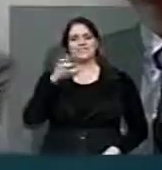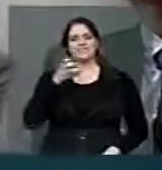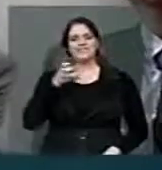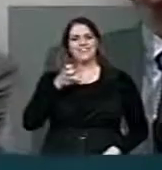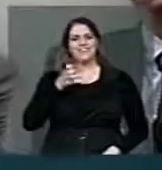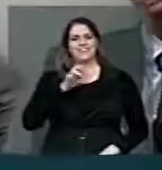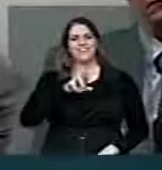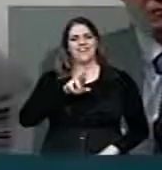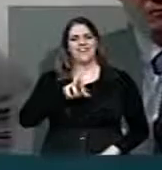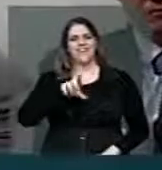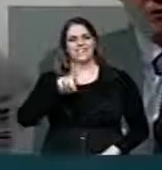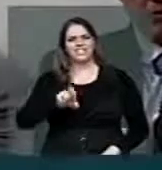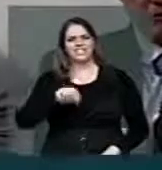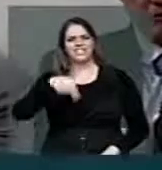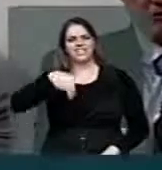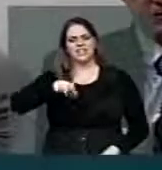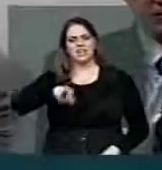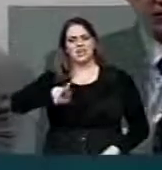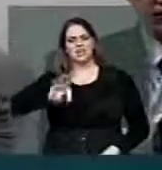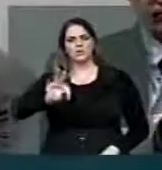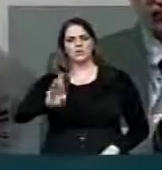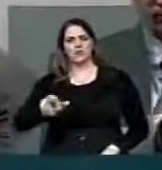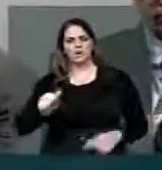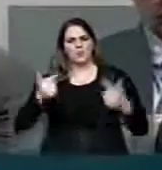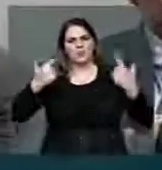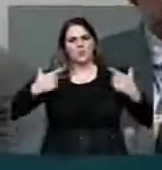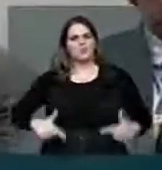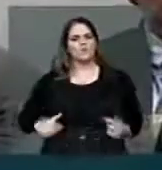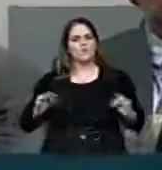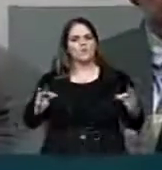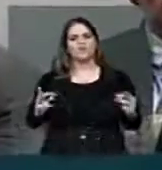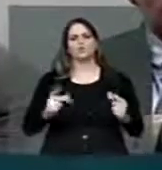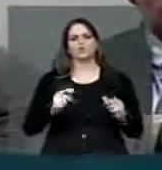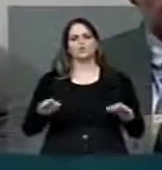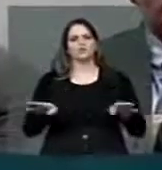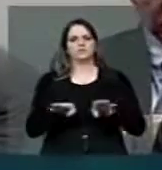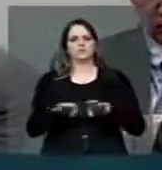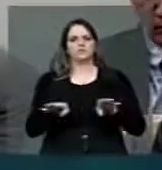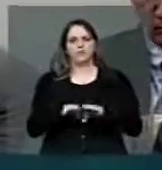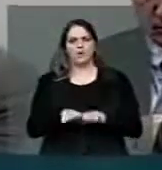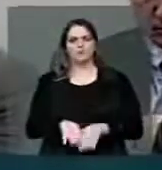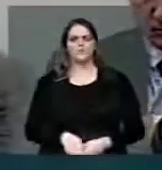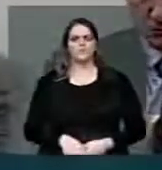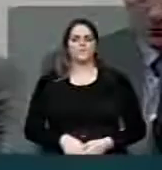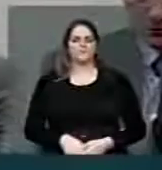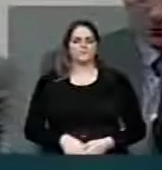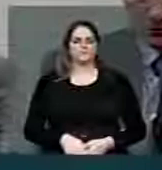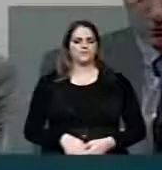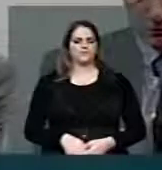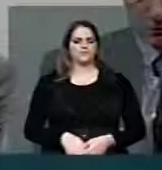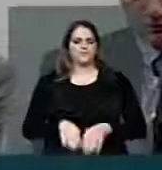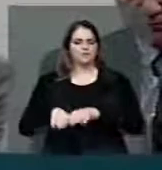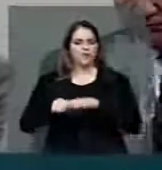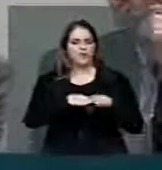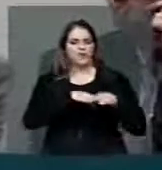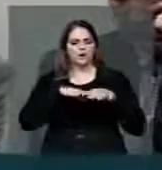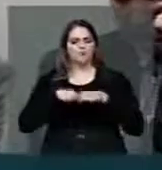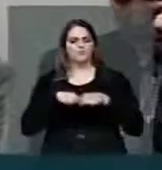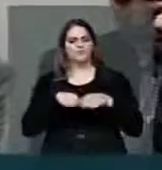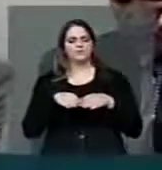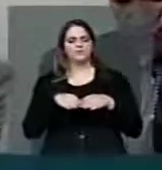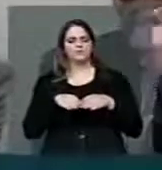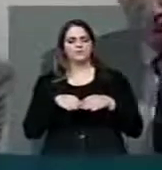inteira para todos eles. Eu quero deixar claro, para eliminar maus entendidos, que a neutralidade da rede